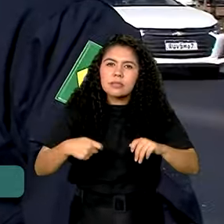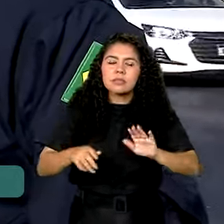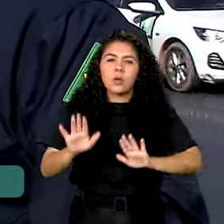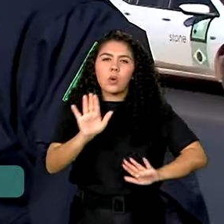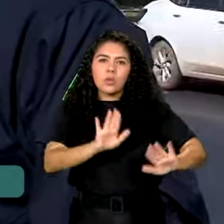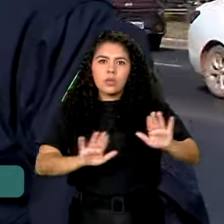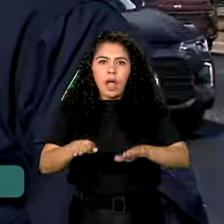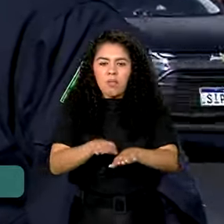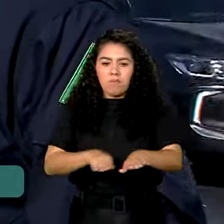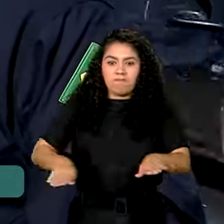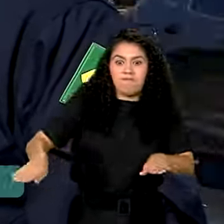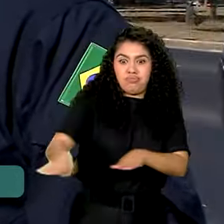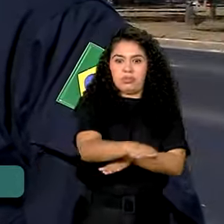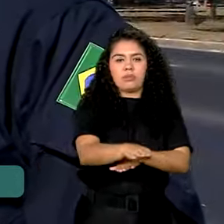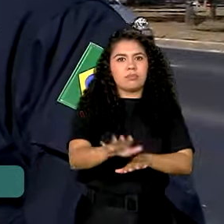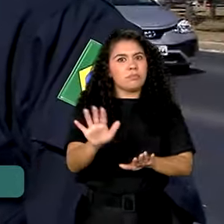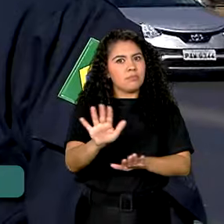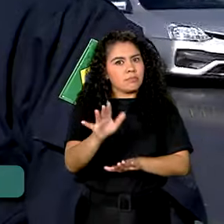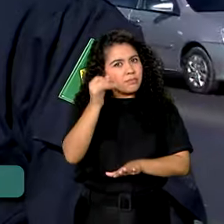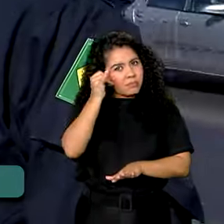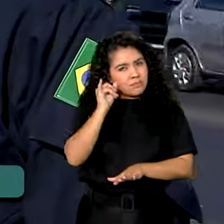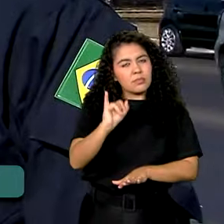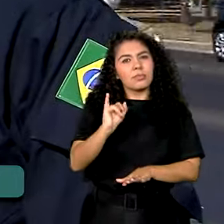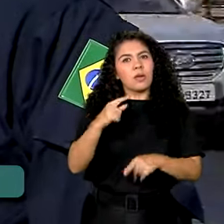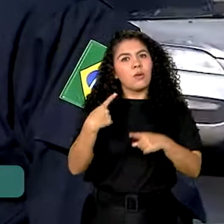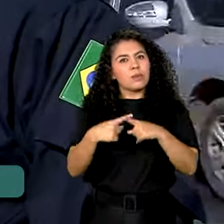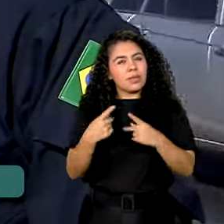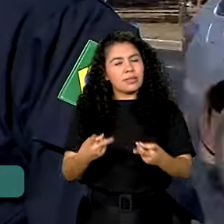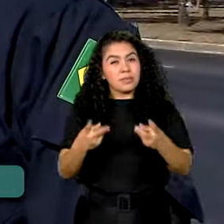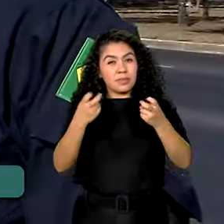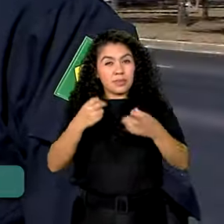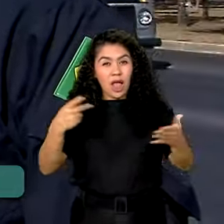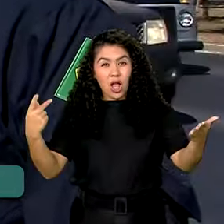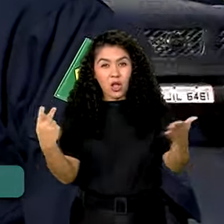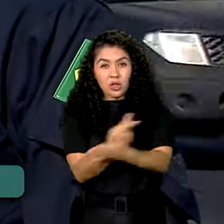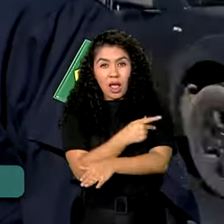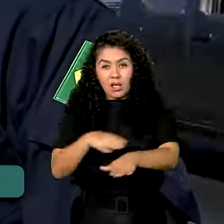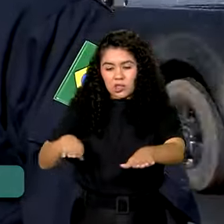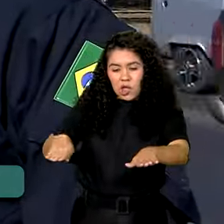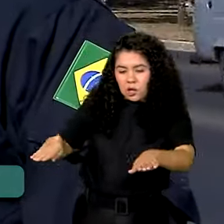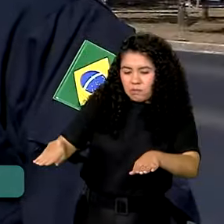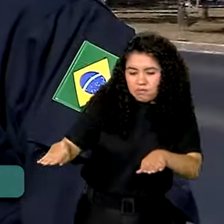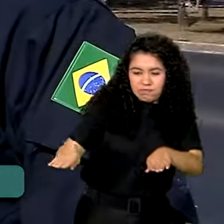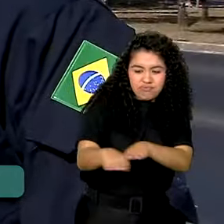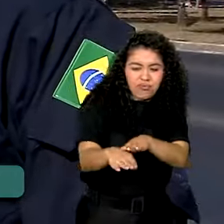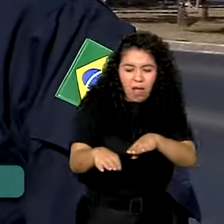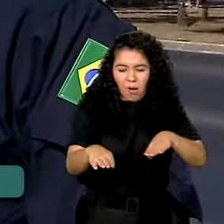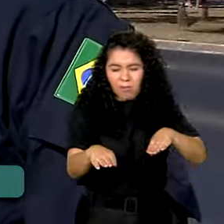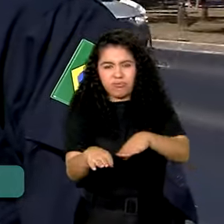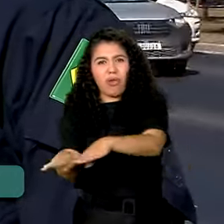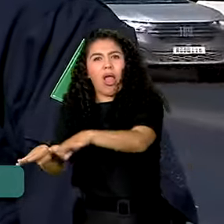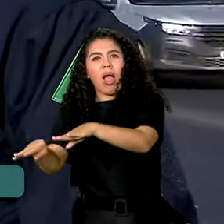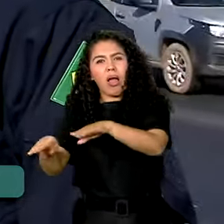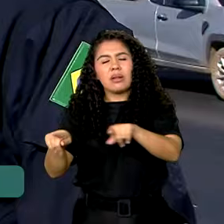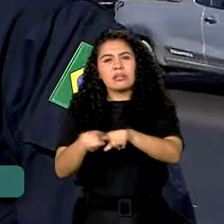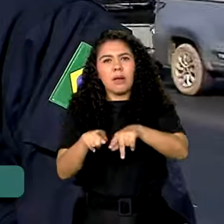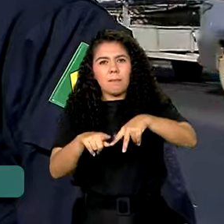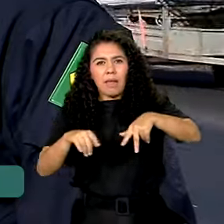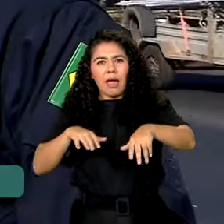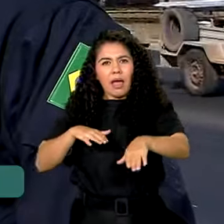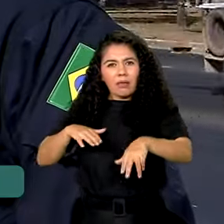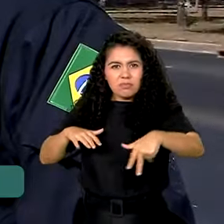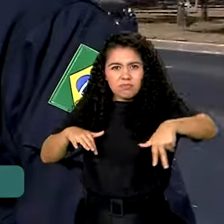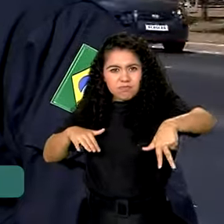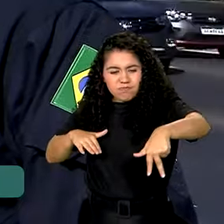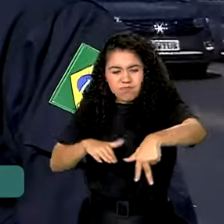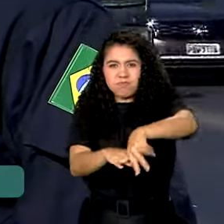ultrapassagens. Nós percebemos que a colisão frontal, junto com atropelamentos, são